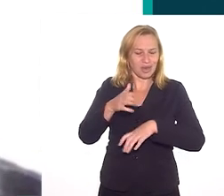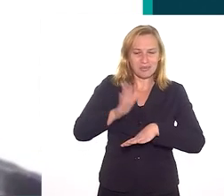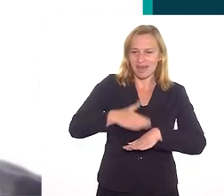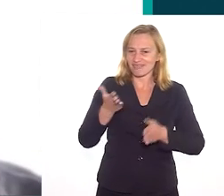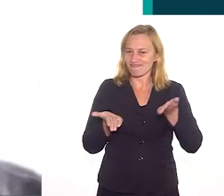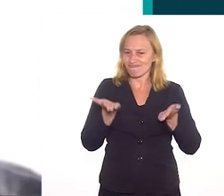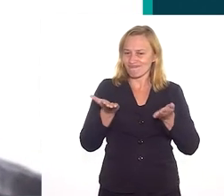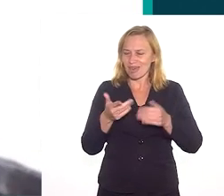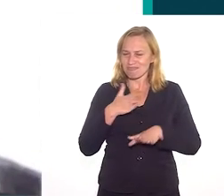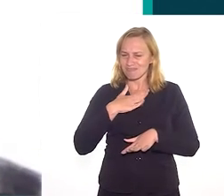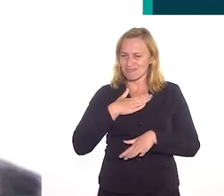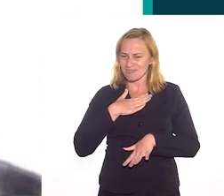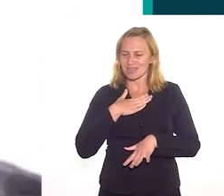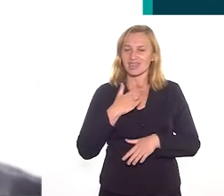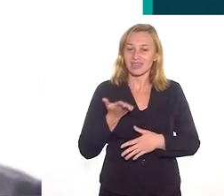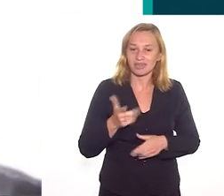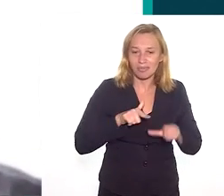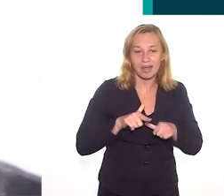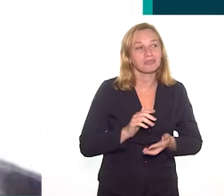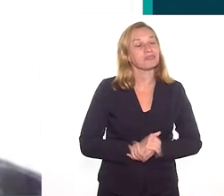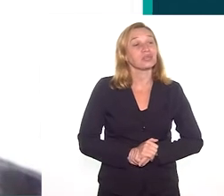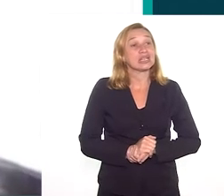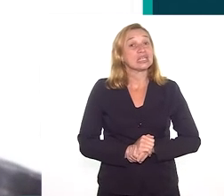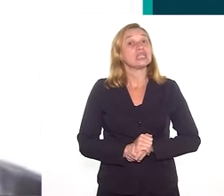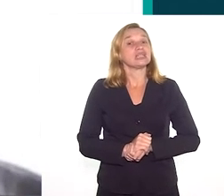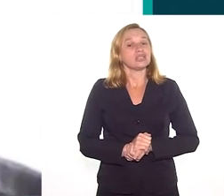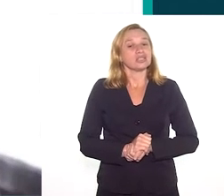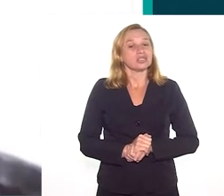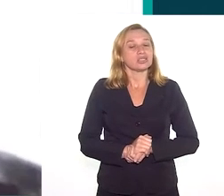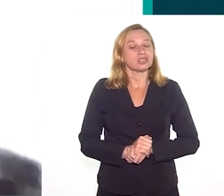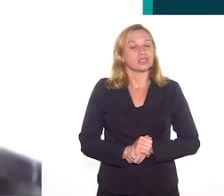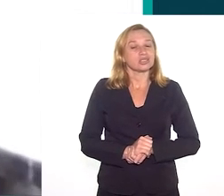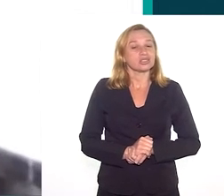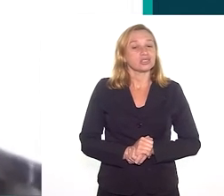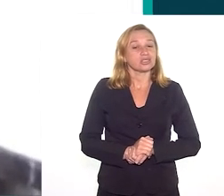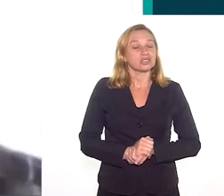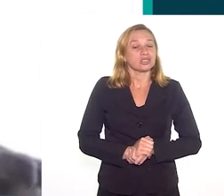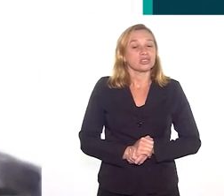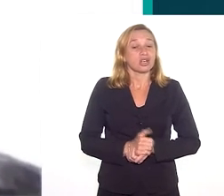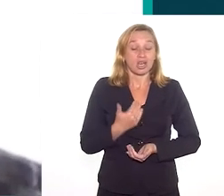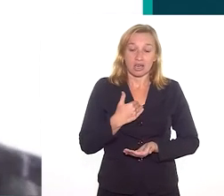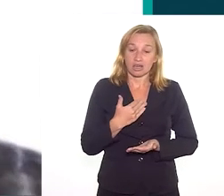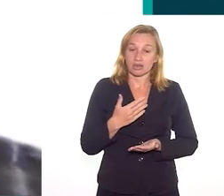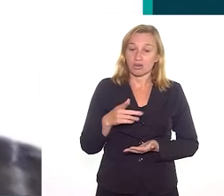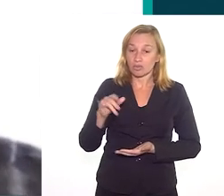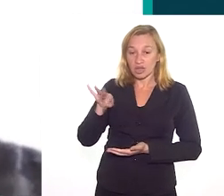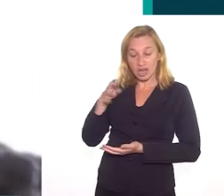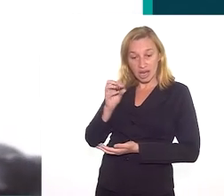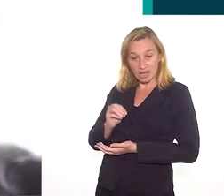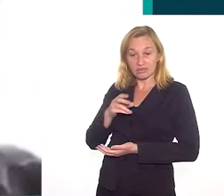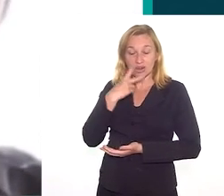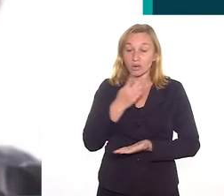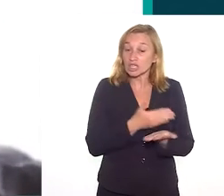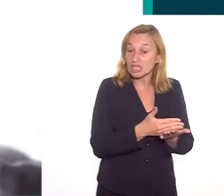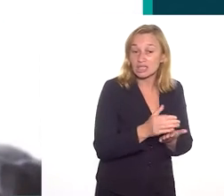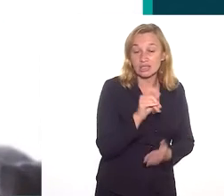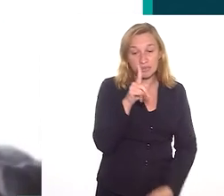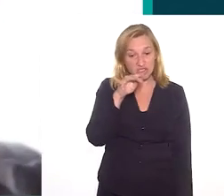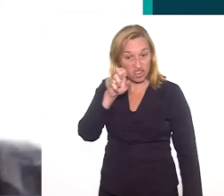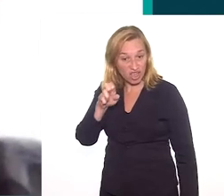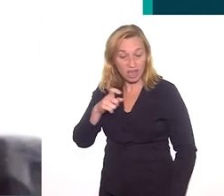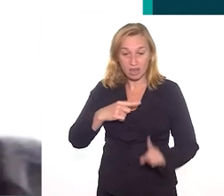dados econômicos, que é mais a minha área, eu, como o Ricardo mencionou no início,